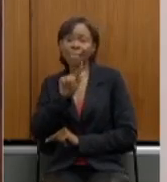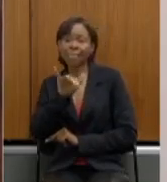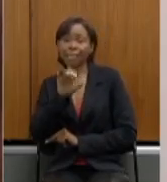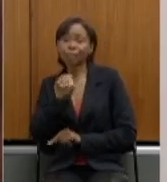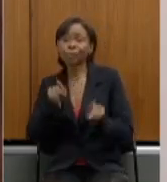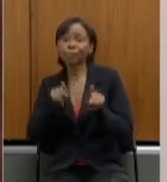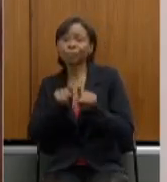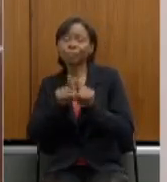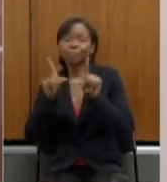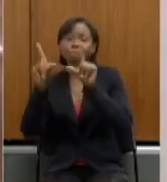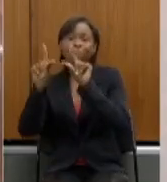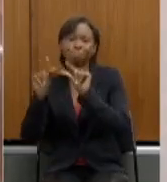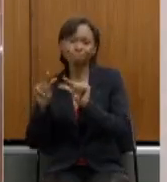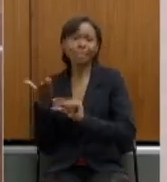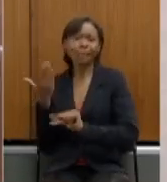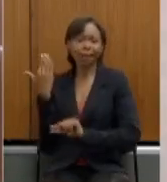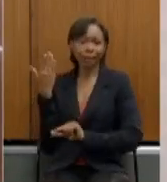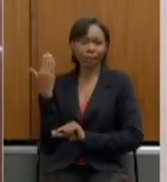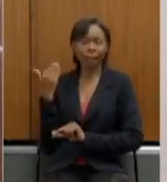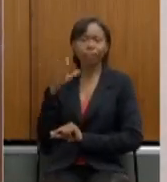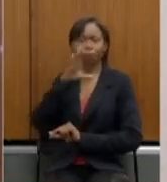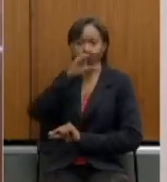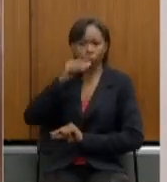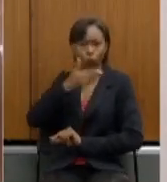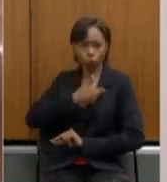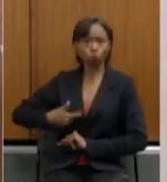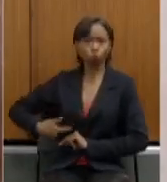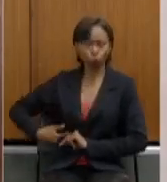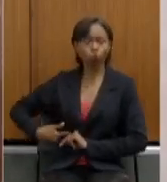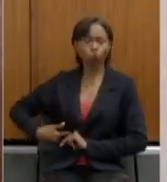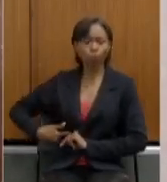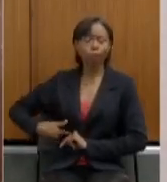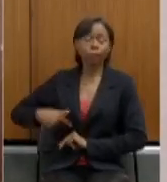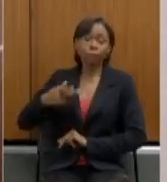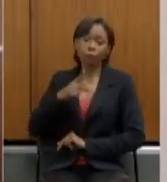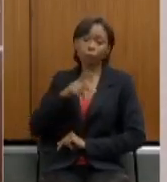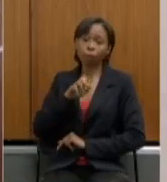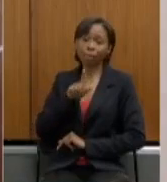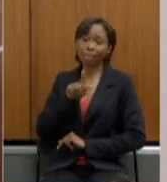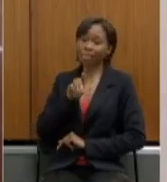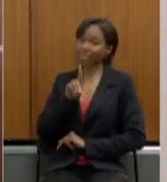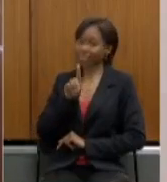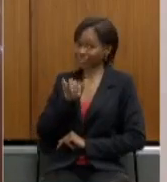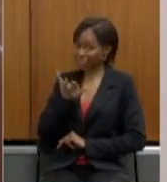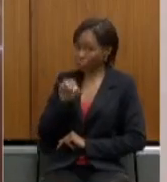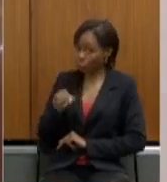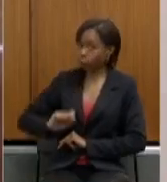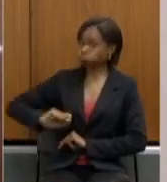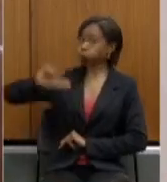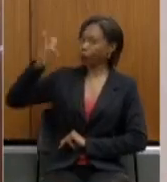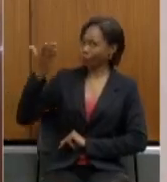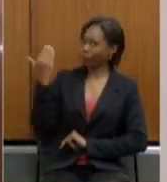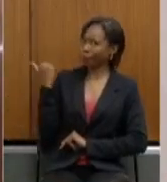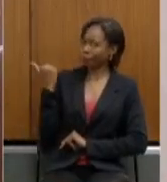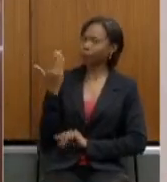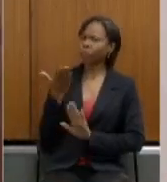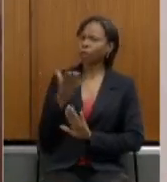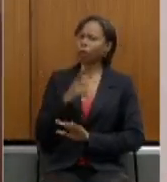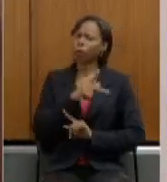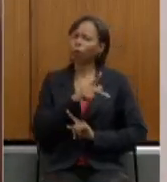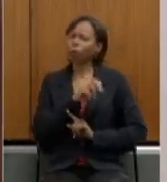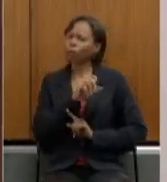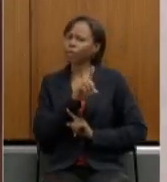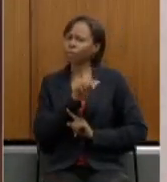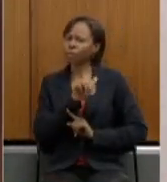no serviço público na época da aprovação esse pedágio era de muito alto o pedágio da união por exemplo na regra de